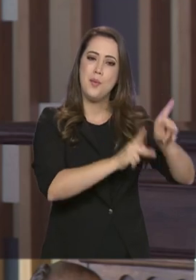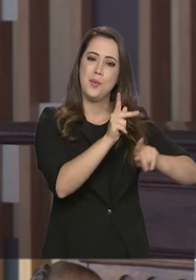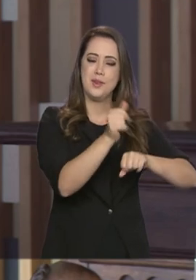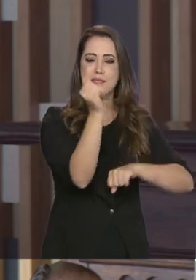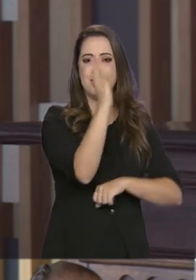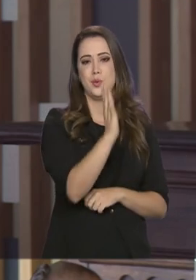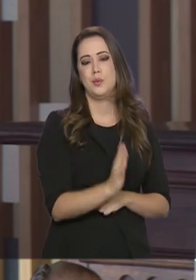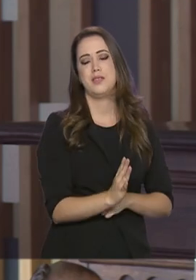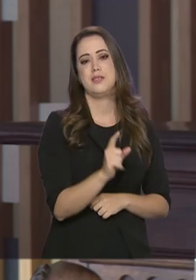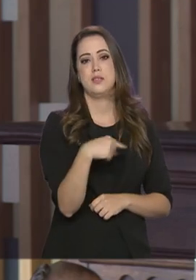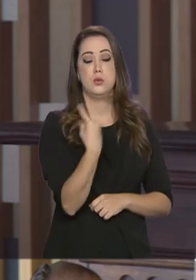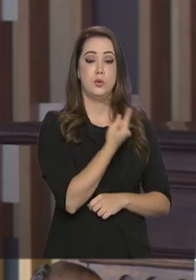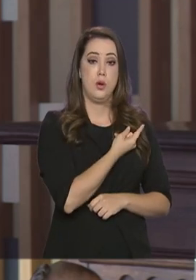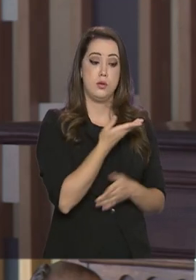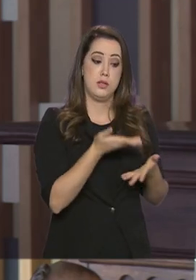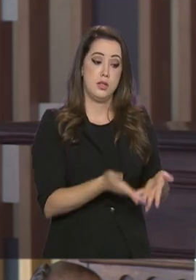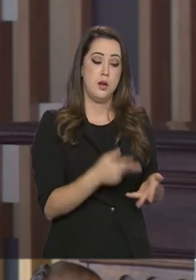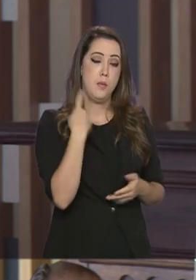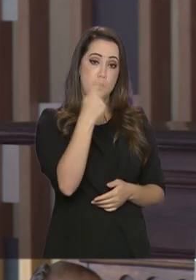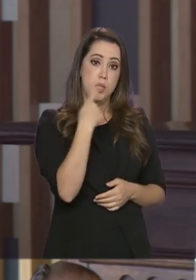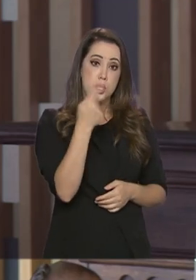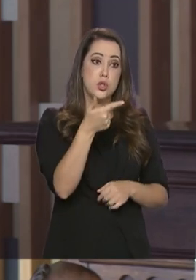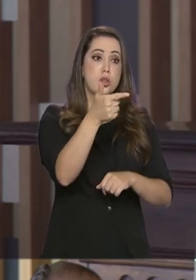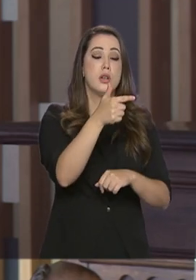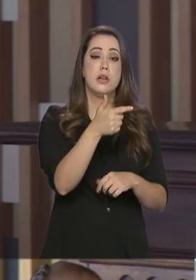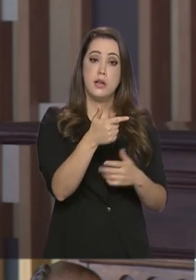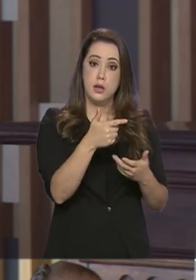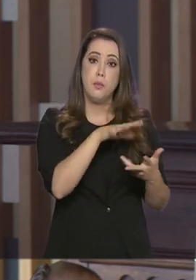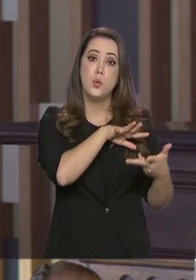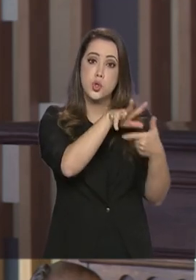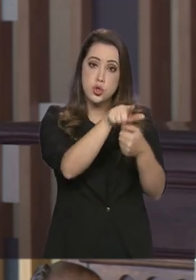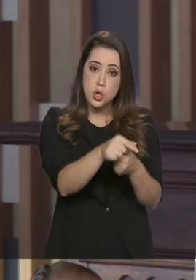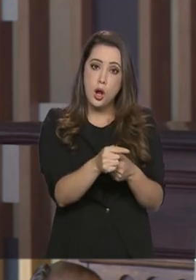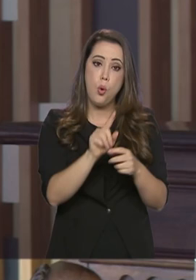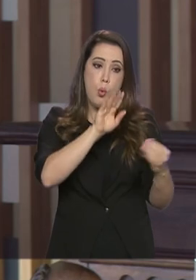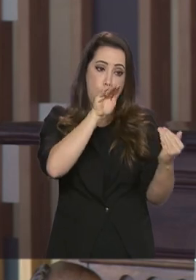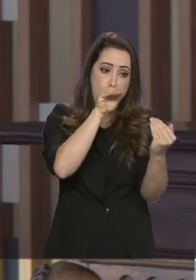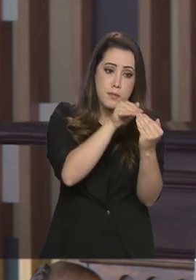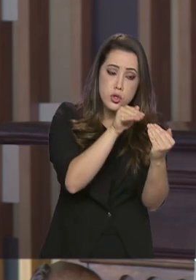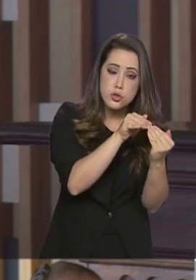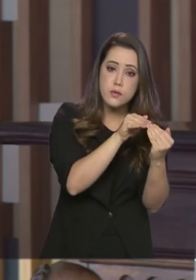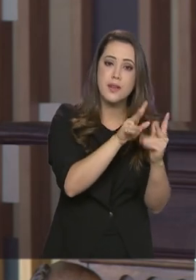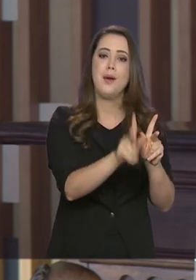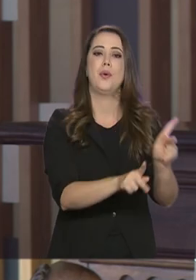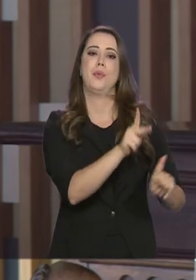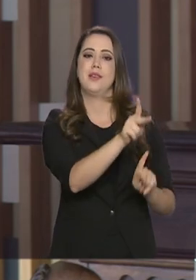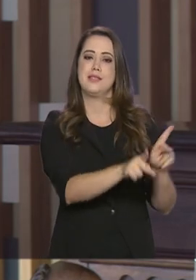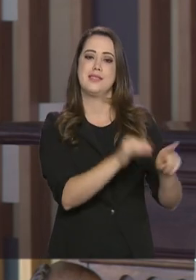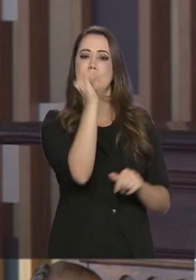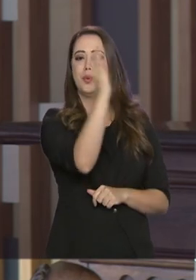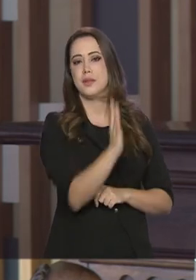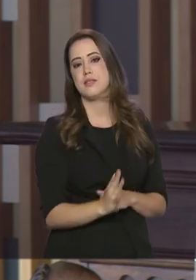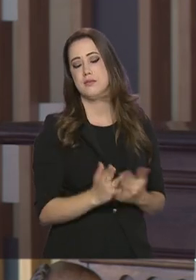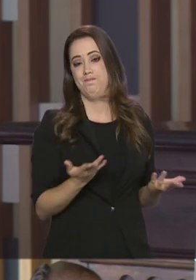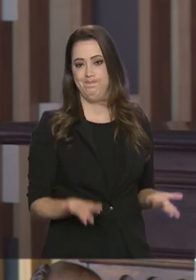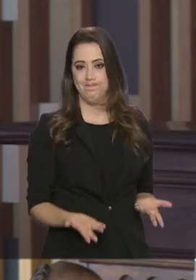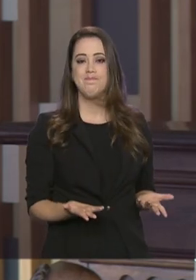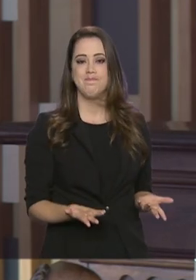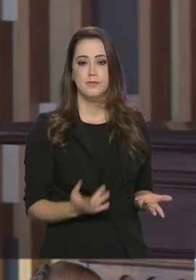né? De fazer, no nosso caso aqui, uma política externa voltada para o povo brasileiro. E nada mais direto, mais simbólico disso do que